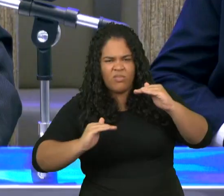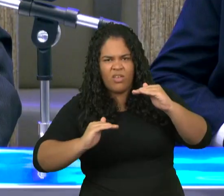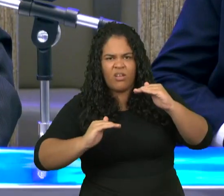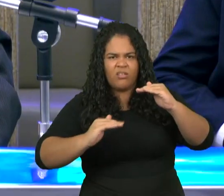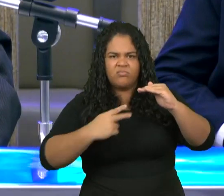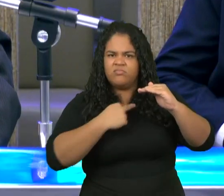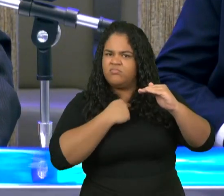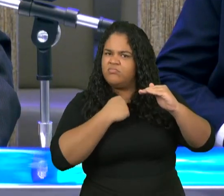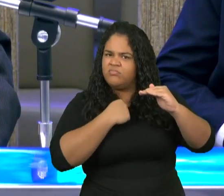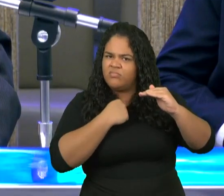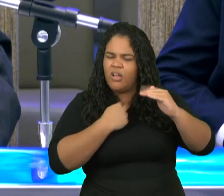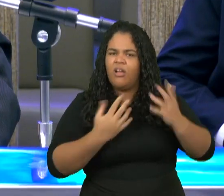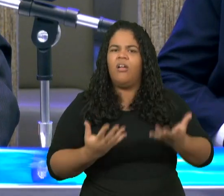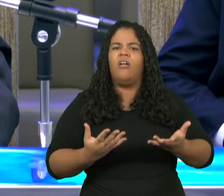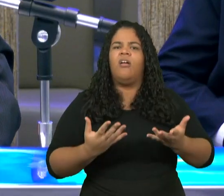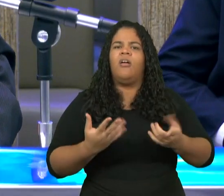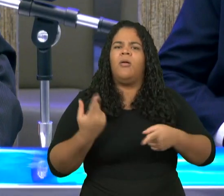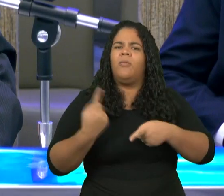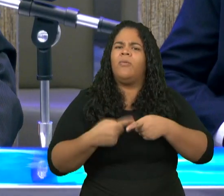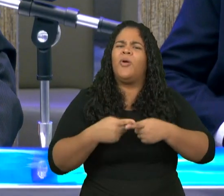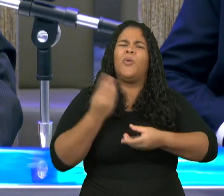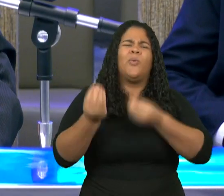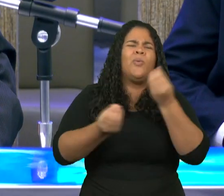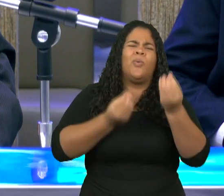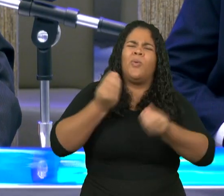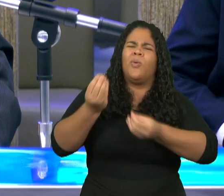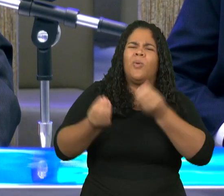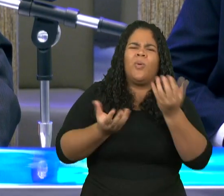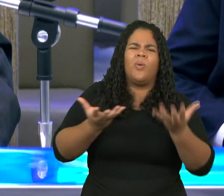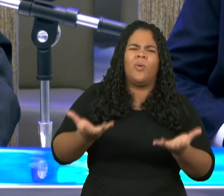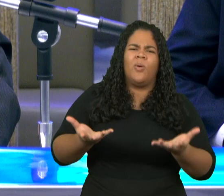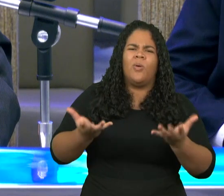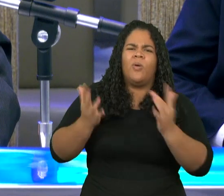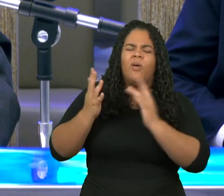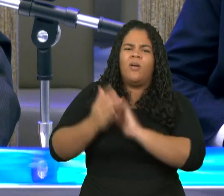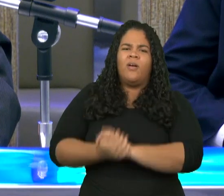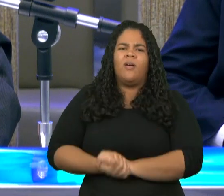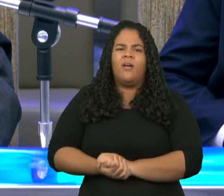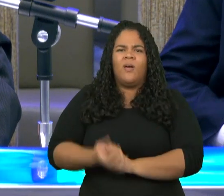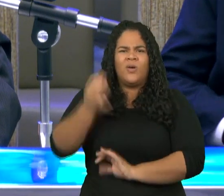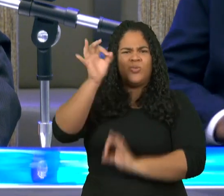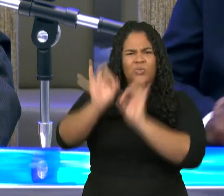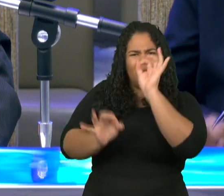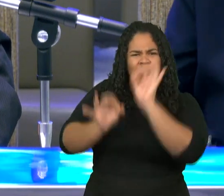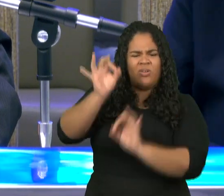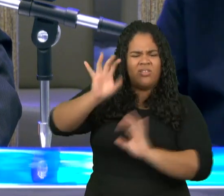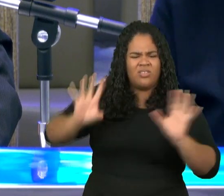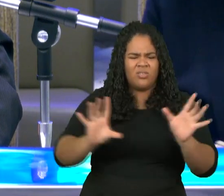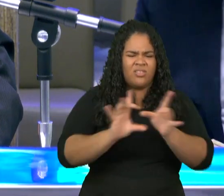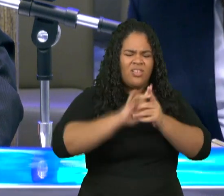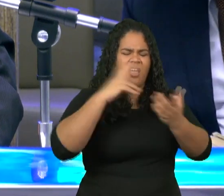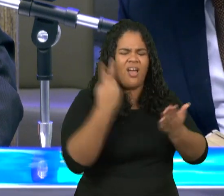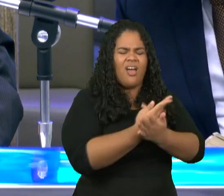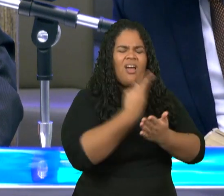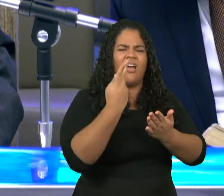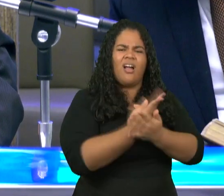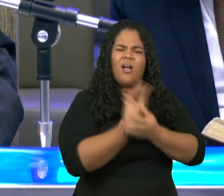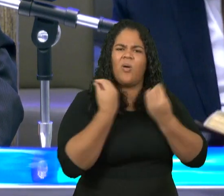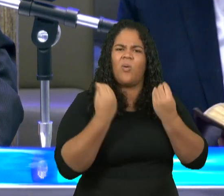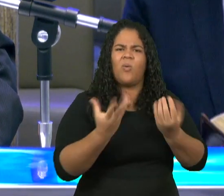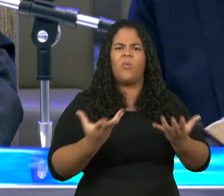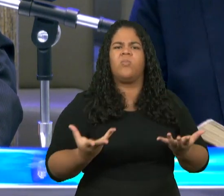infiéis porque que sociedade tem a justiça com a injustiça